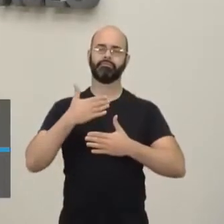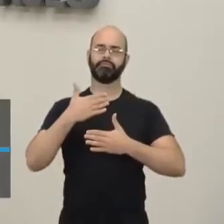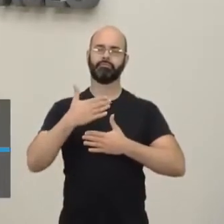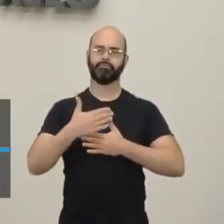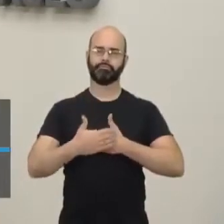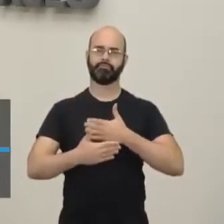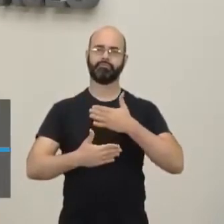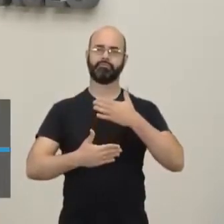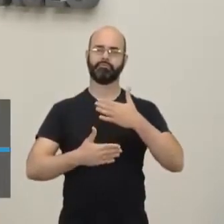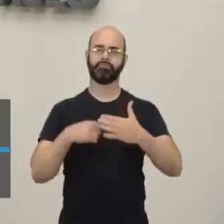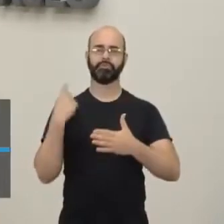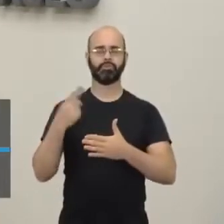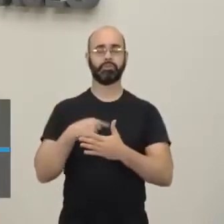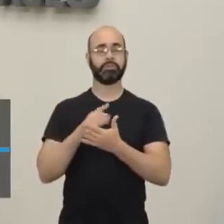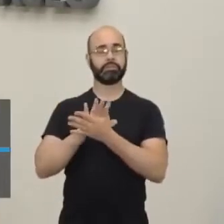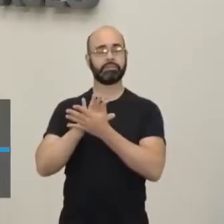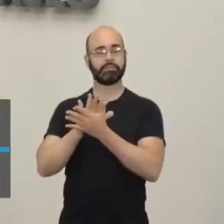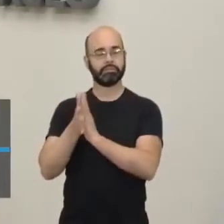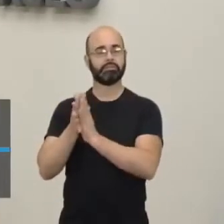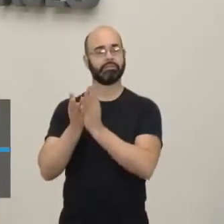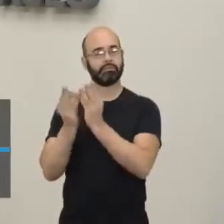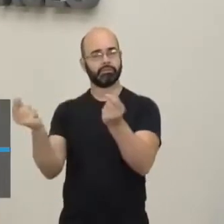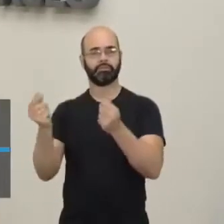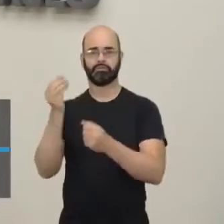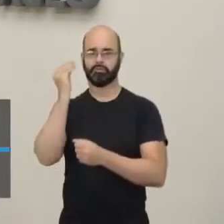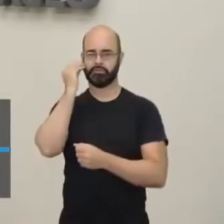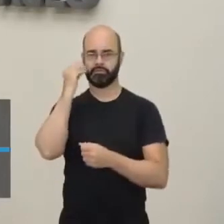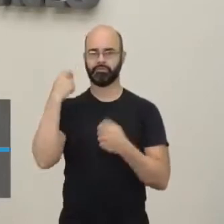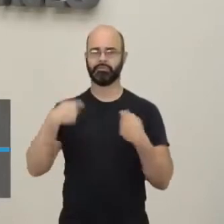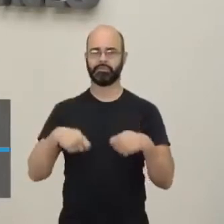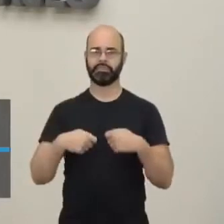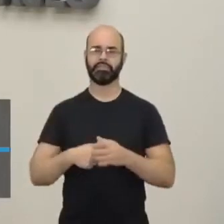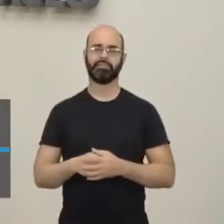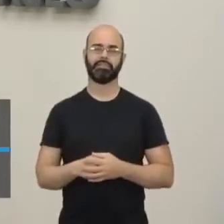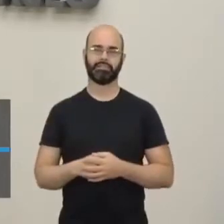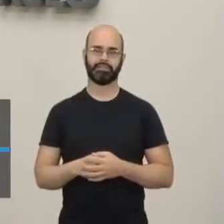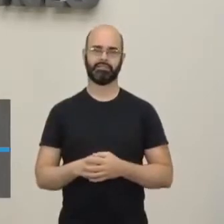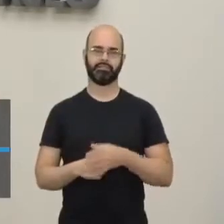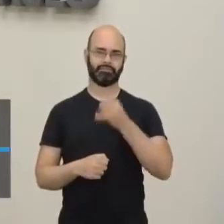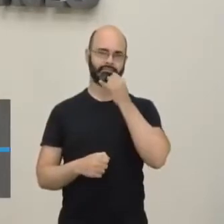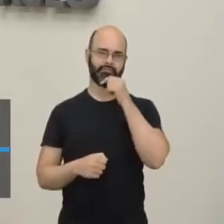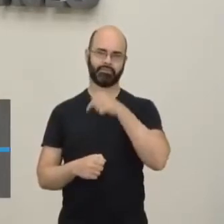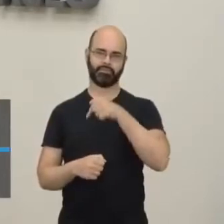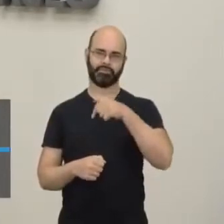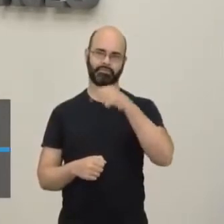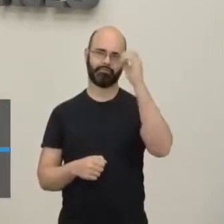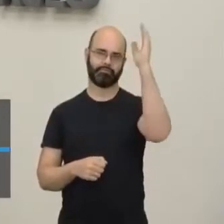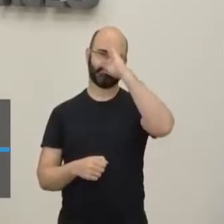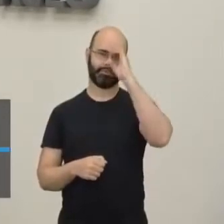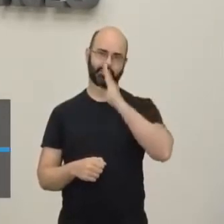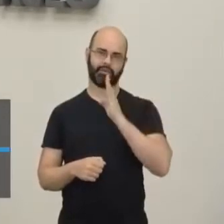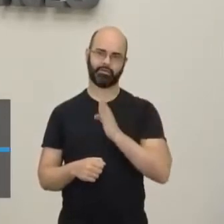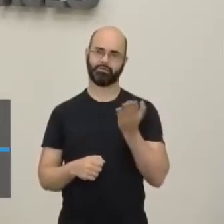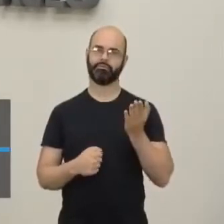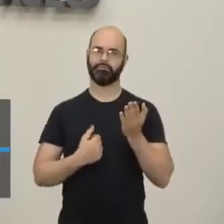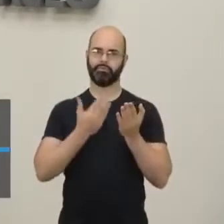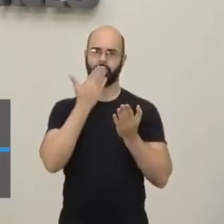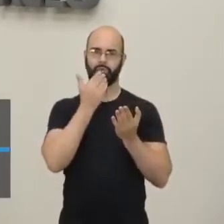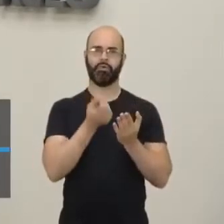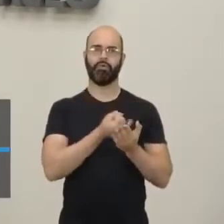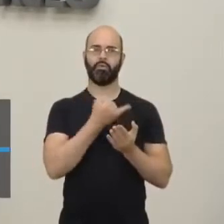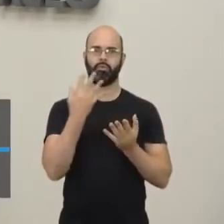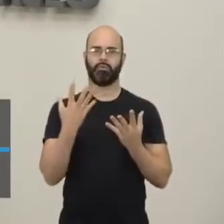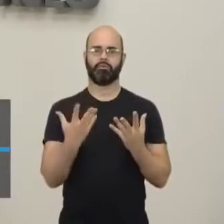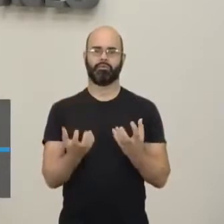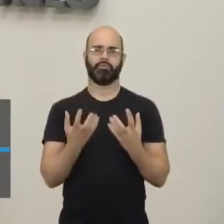temos que acabar de vez. Isso nós estamos falando, por exemplo, de um país como o Brasil, que tem abundância em alimentos e